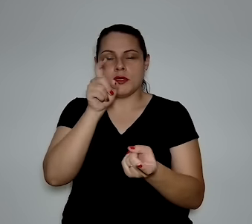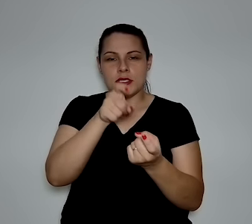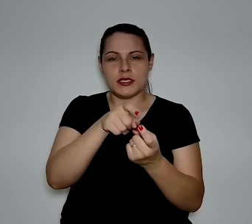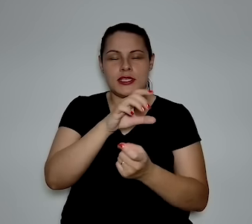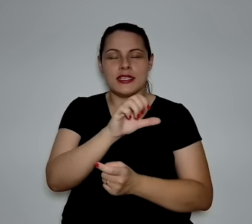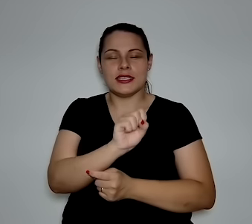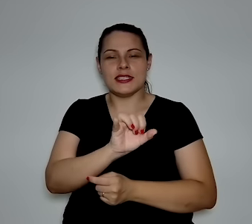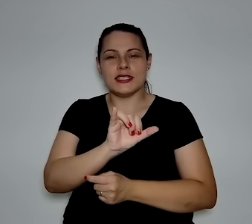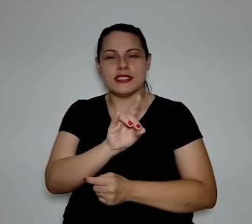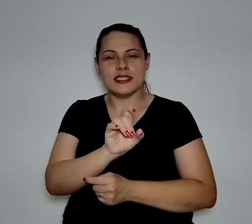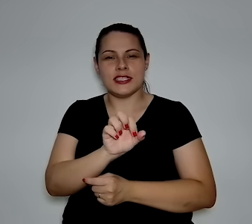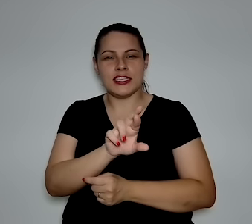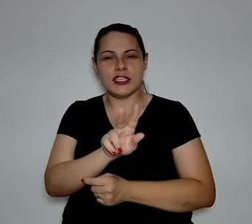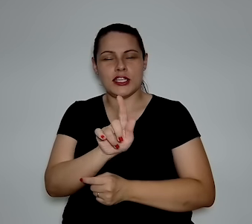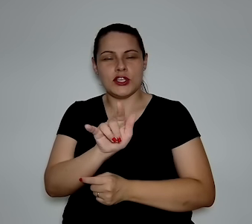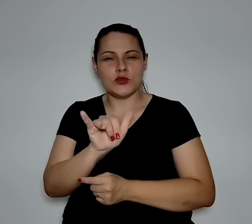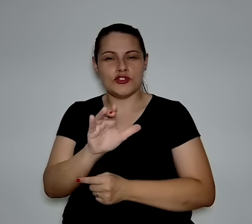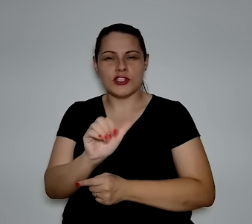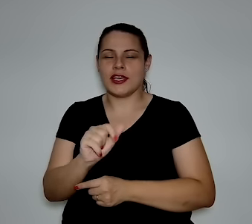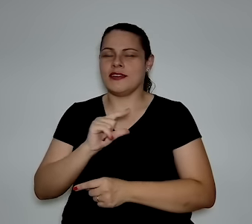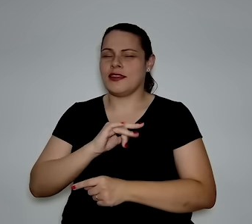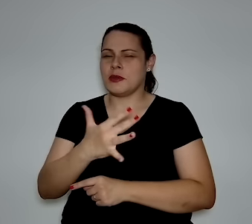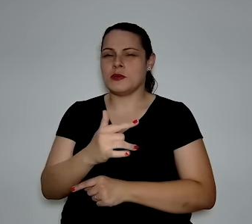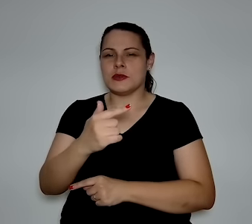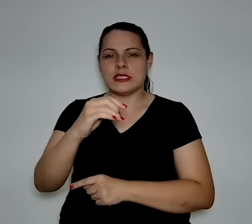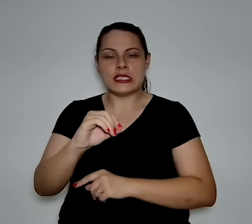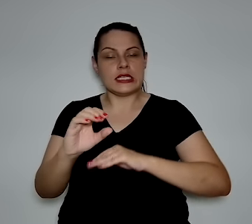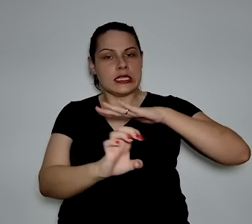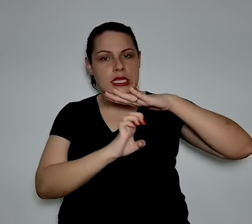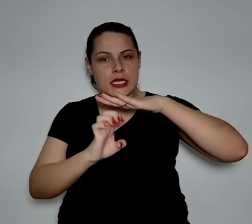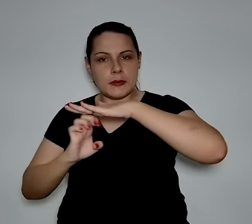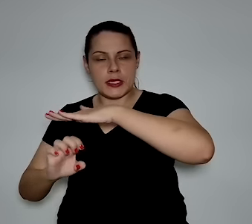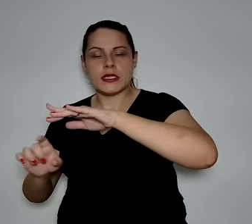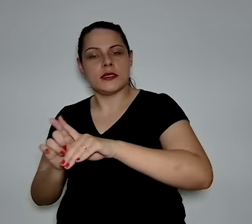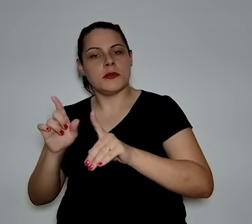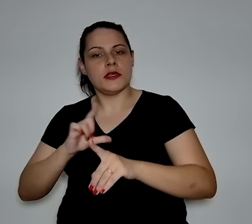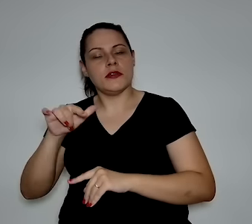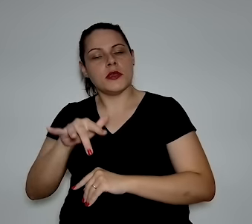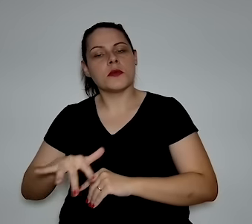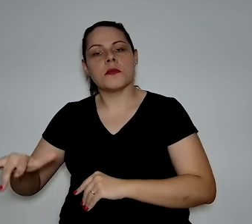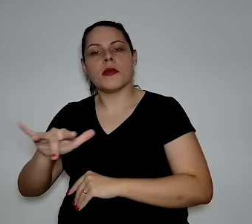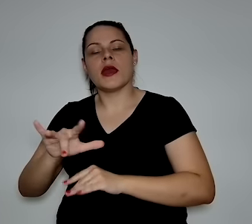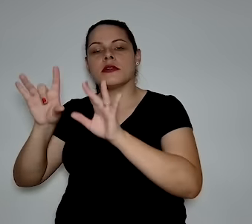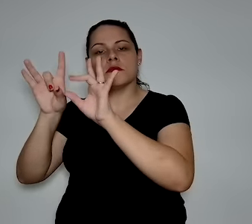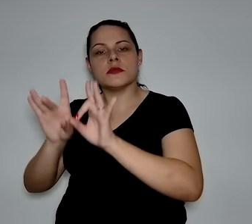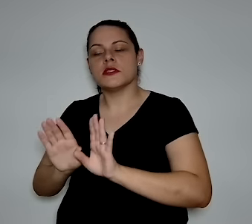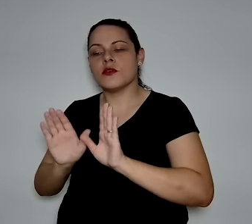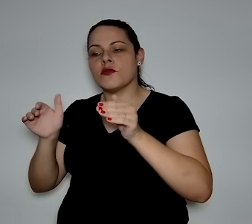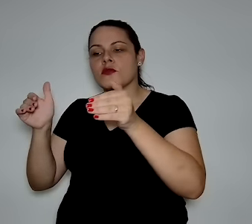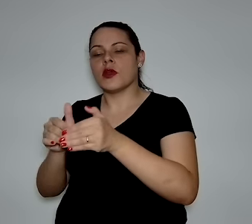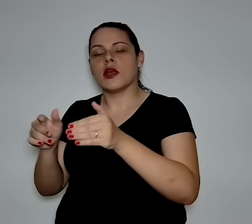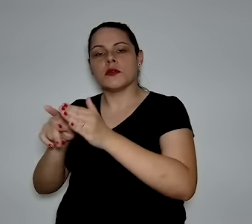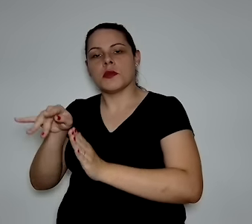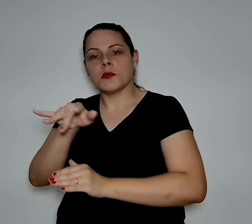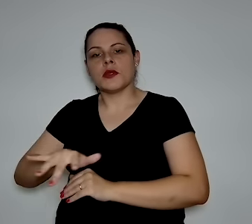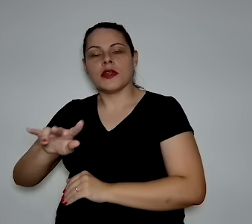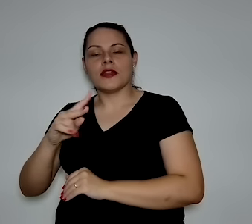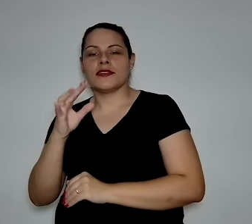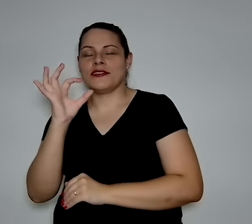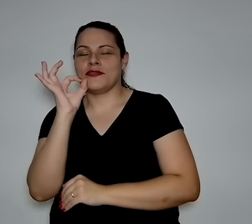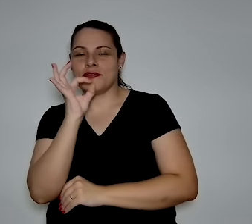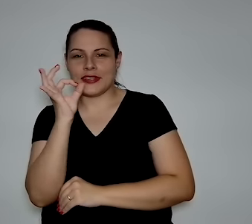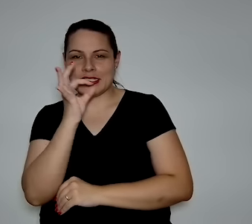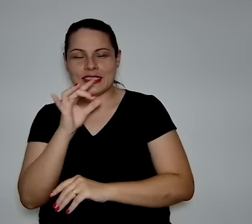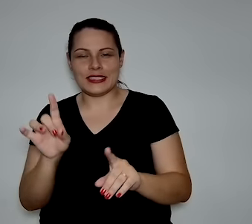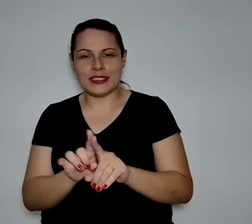siderúrgica, tem cerca de 70 empresas e nós temos uma área reservada para o hub de